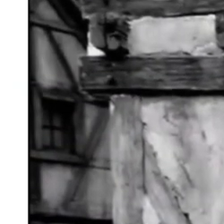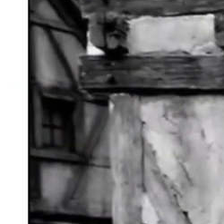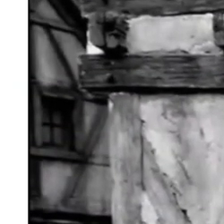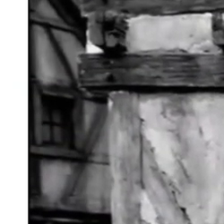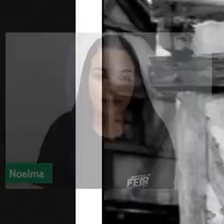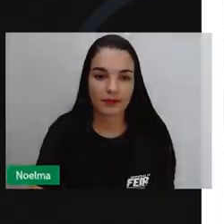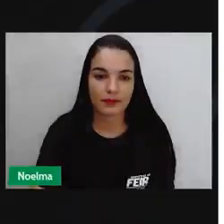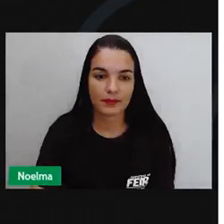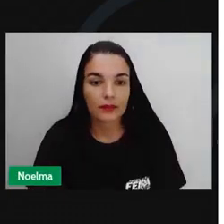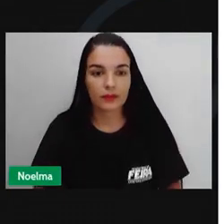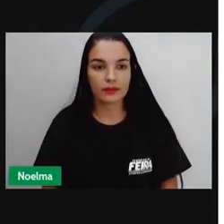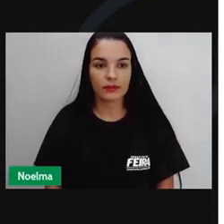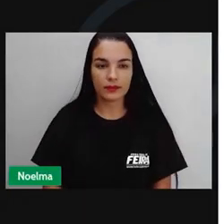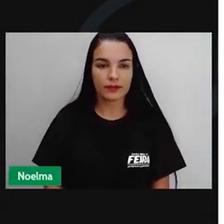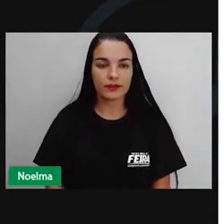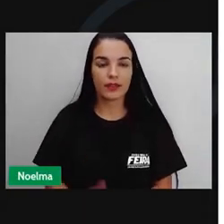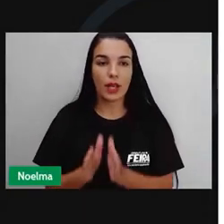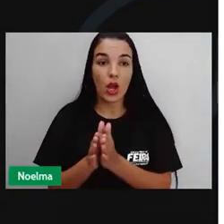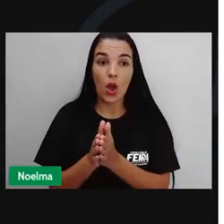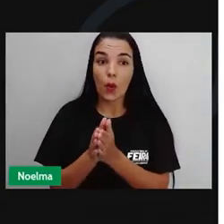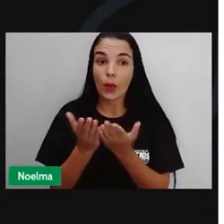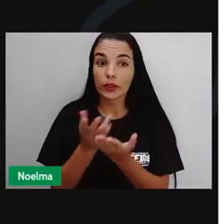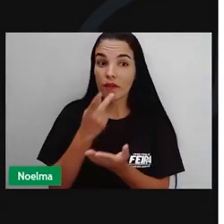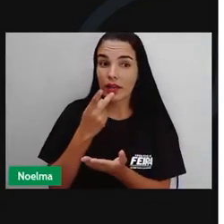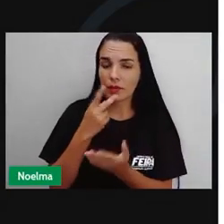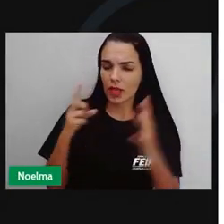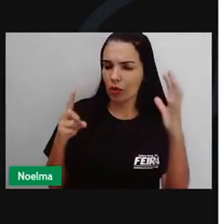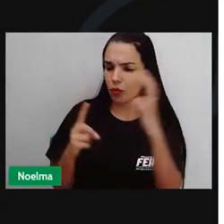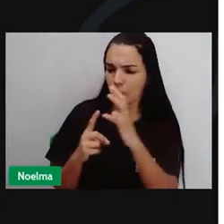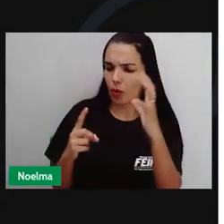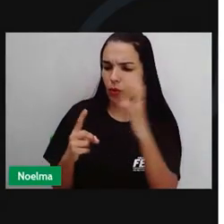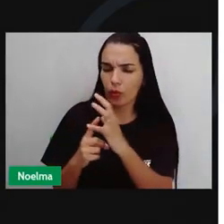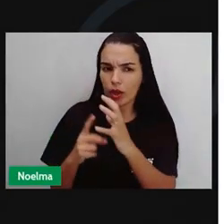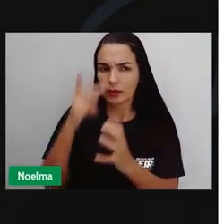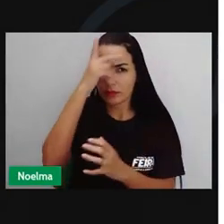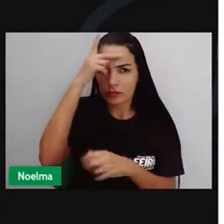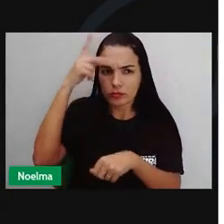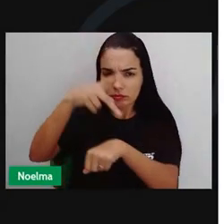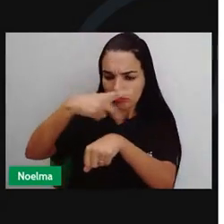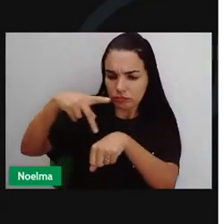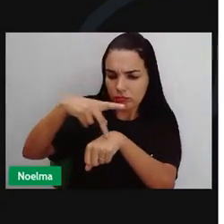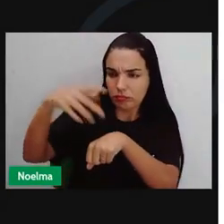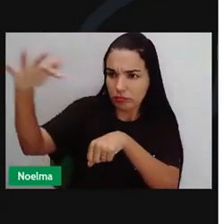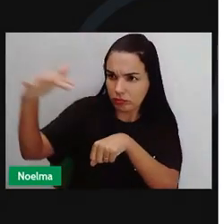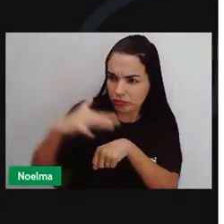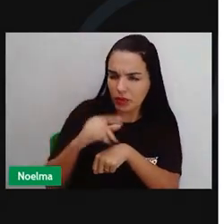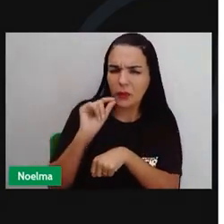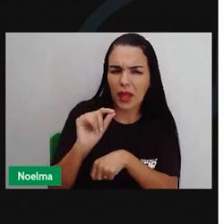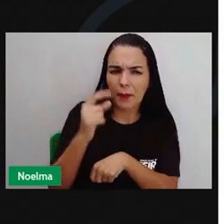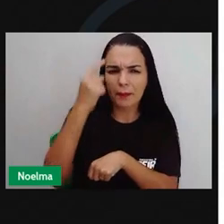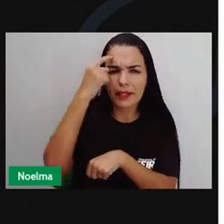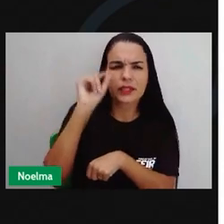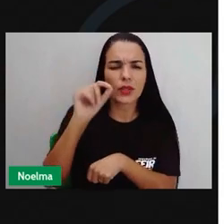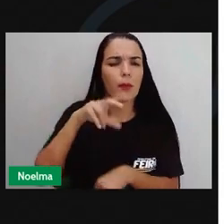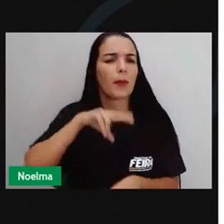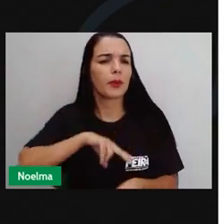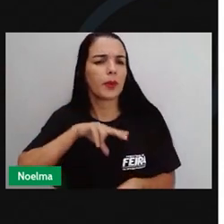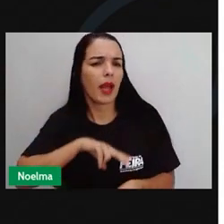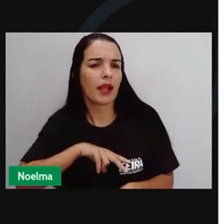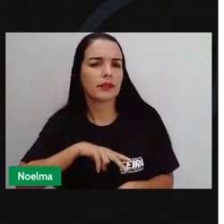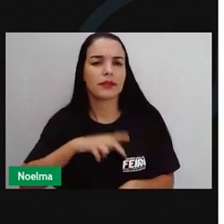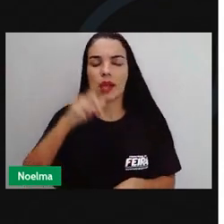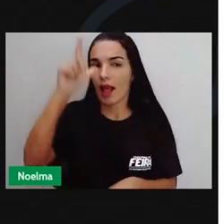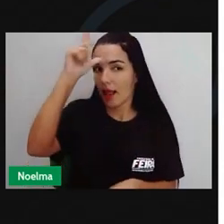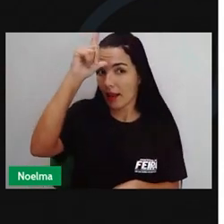Quando falamos da influência dos imigrantes, a primeira memória é dos portugueses, italianos e alemães. Apesar